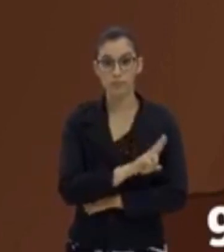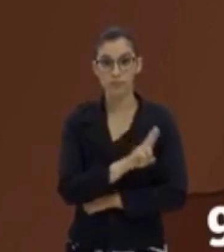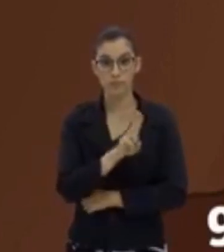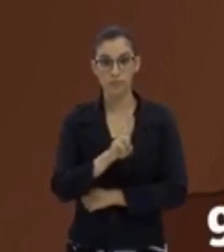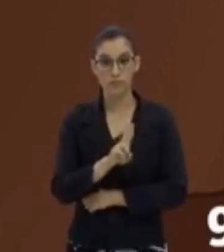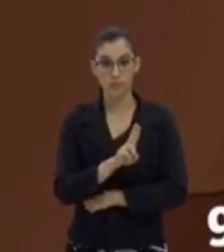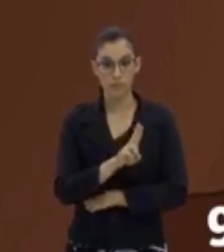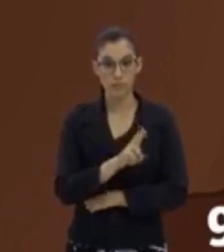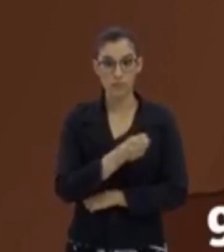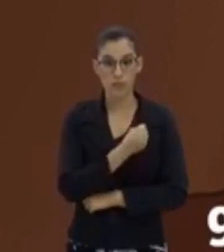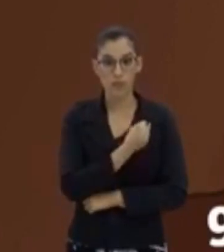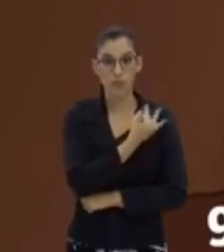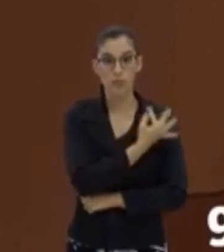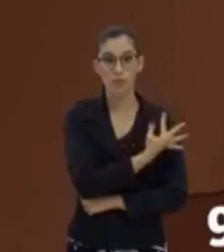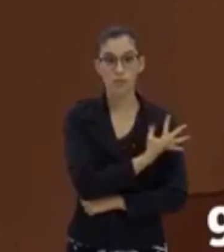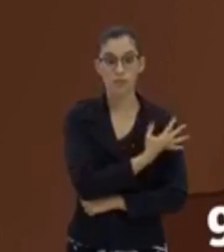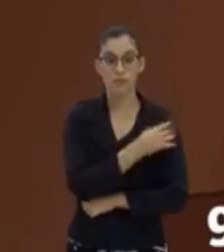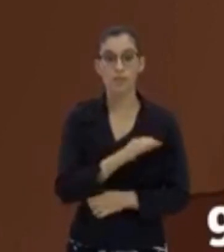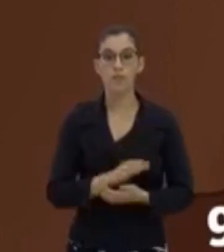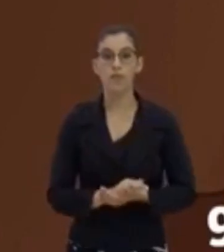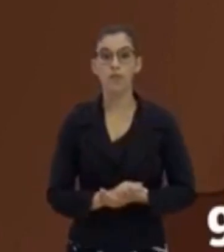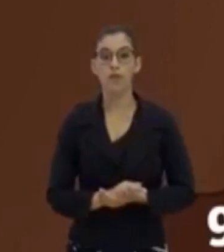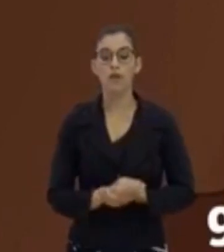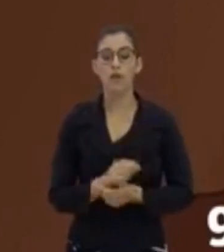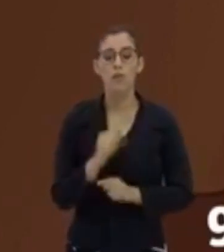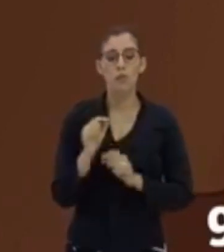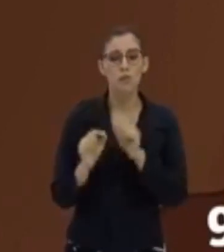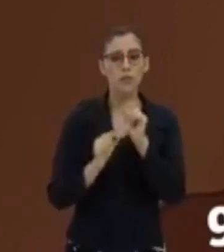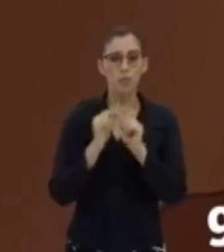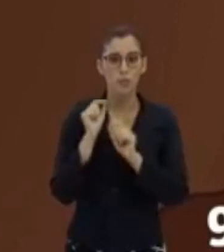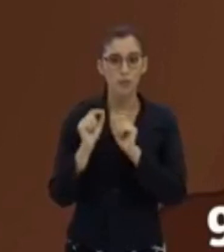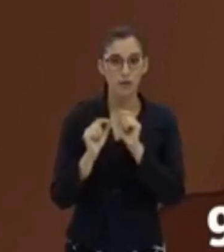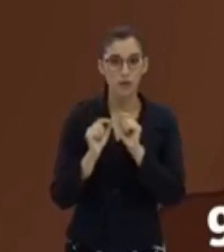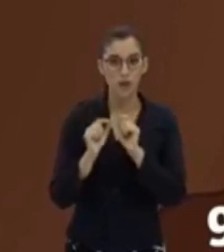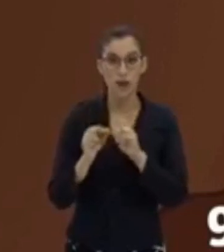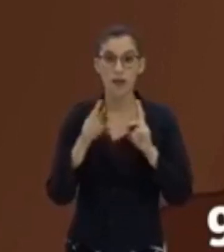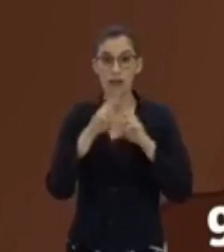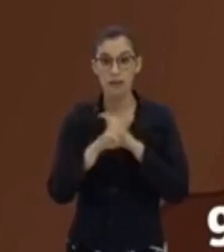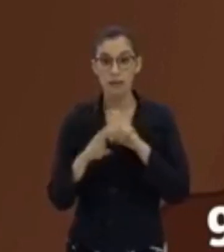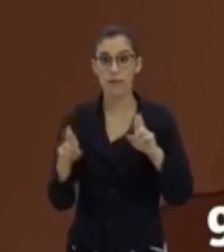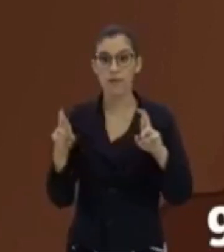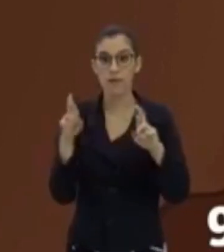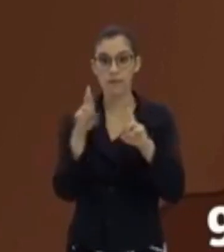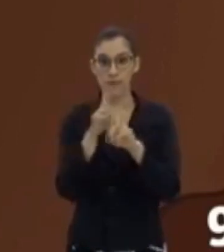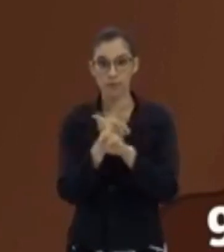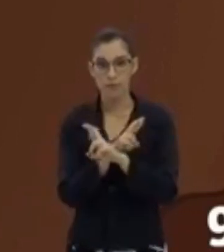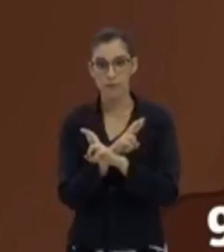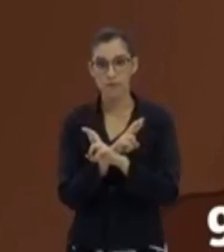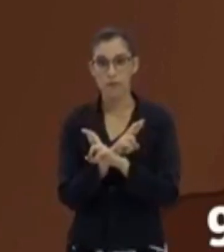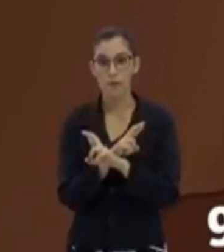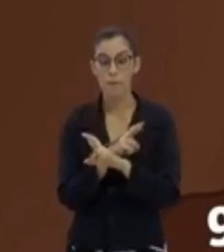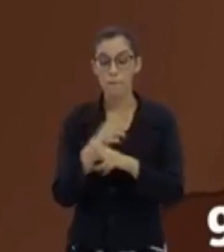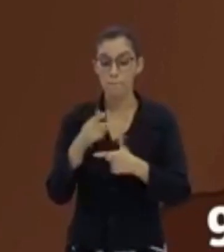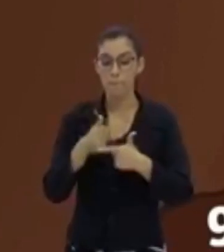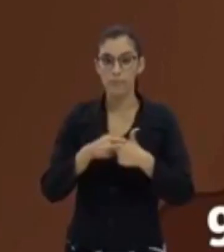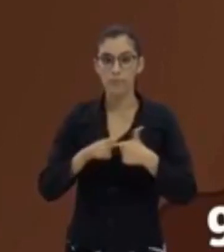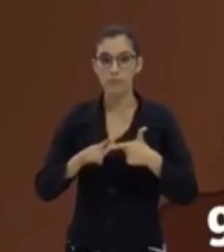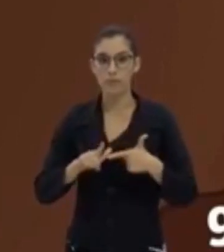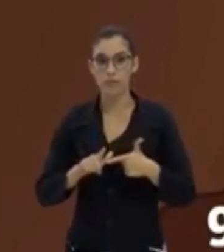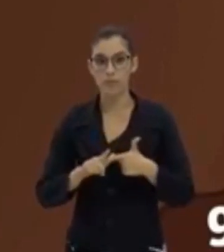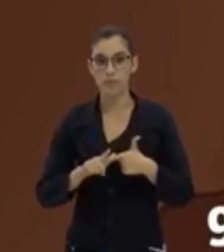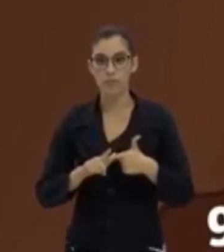escala numérica. E a escala numérica é dada por uma fração. Como?